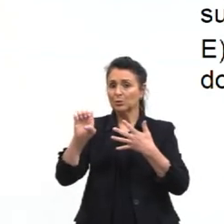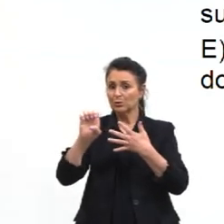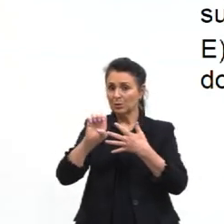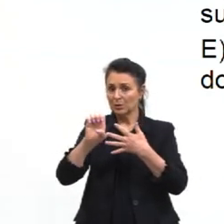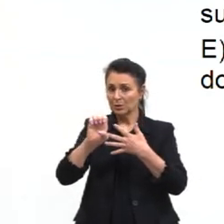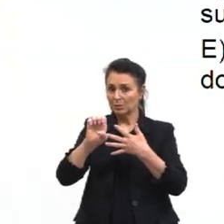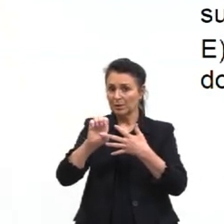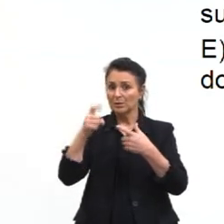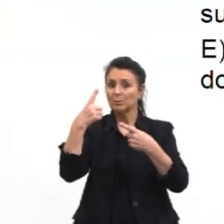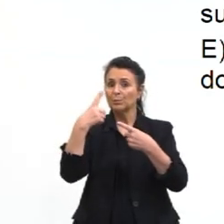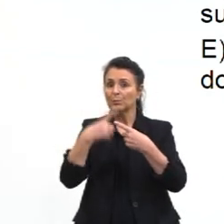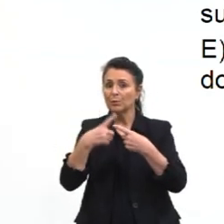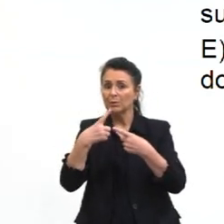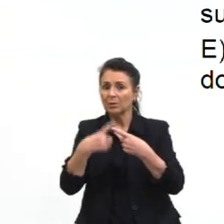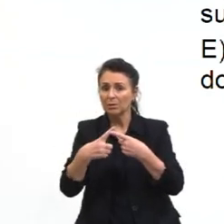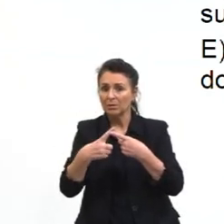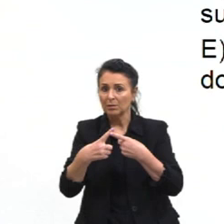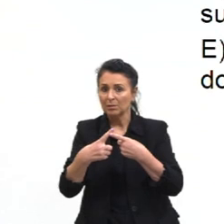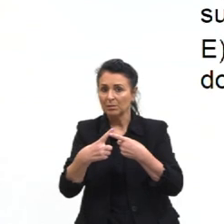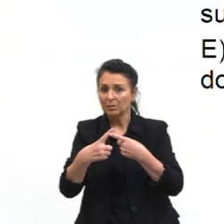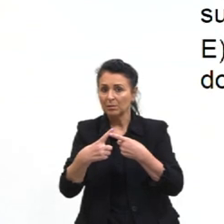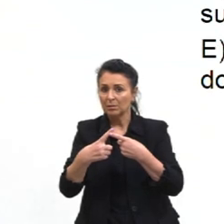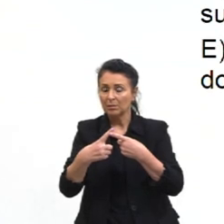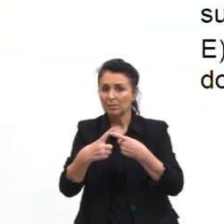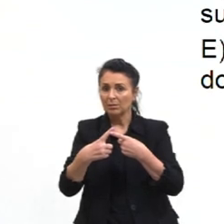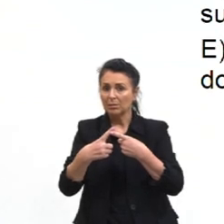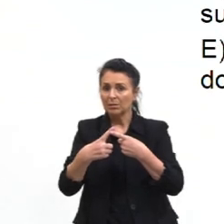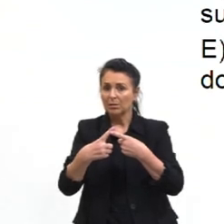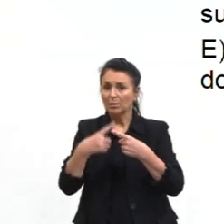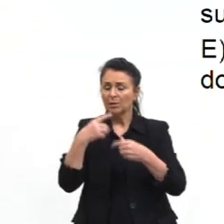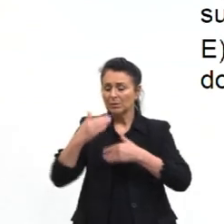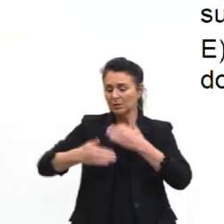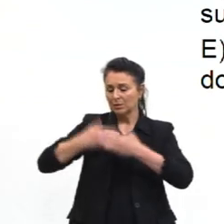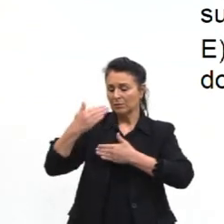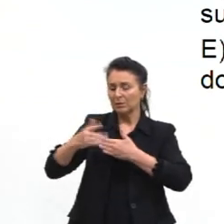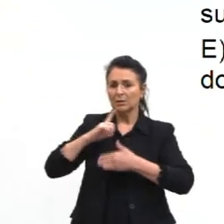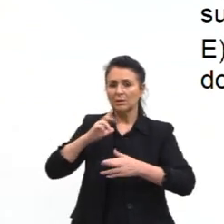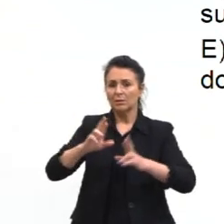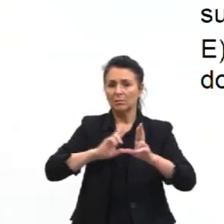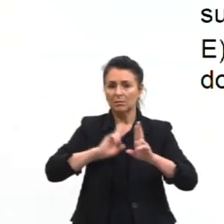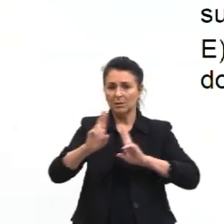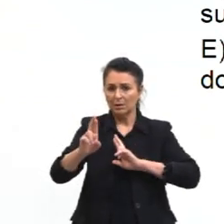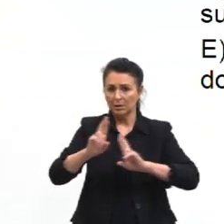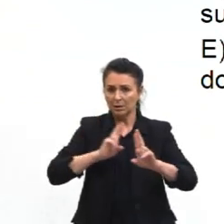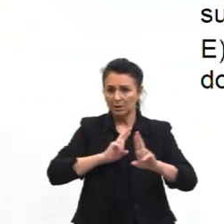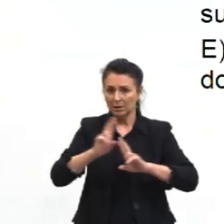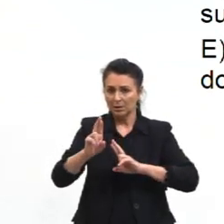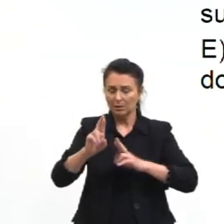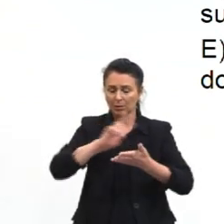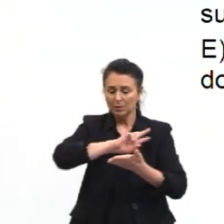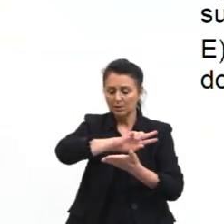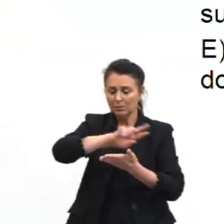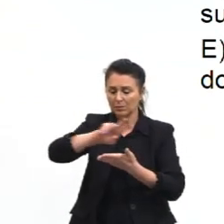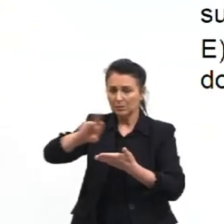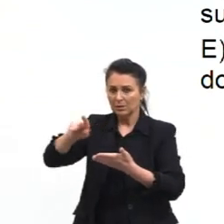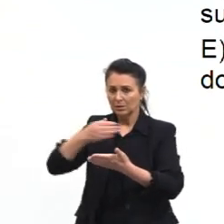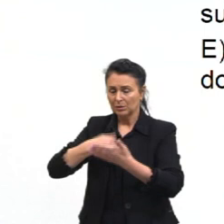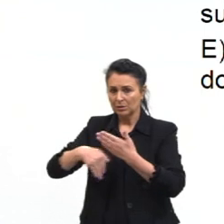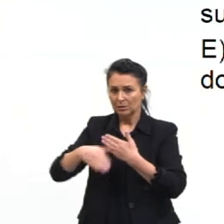razão de quê, gente? Por que esse tipo de desenvolvimento está relacionado a essa diversidade toda?